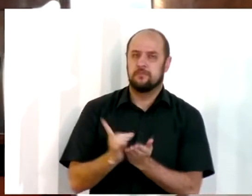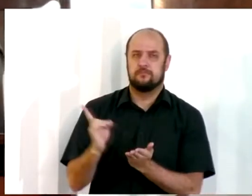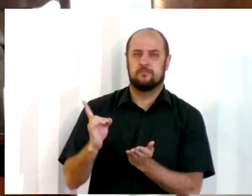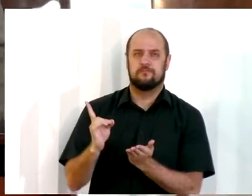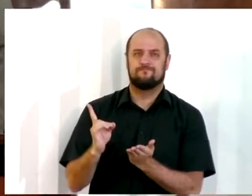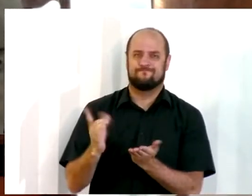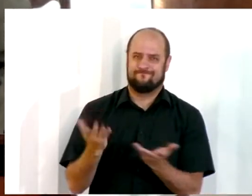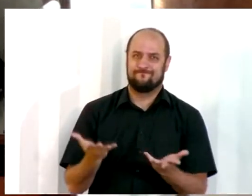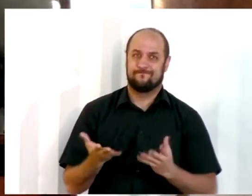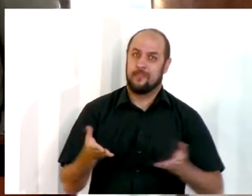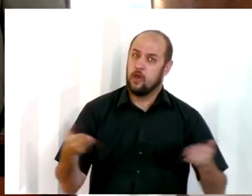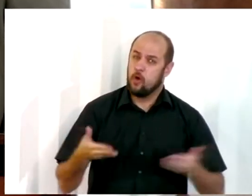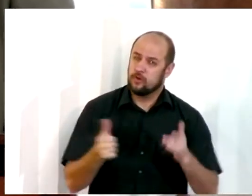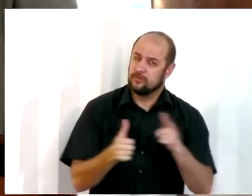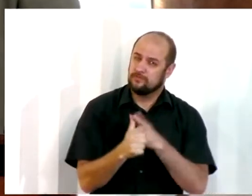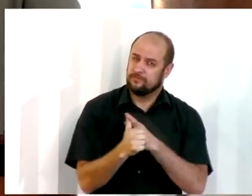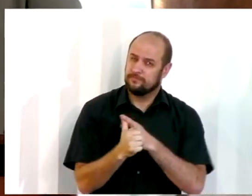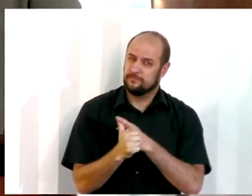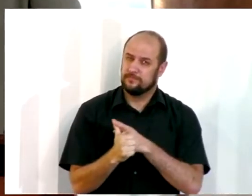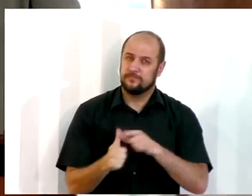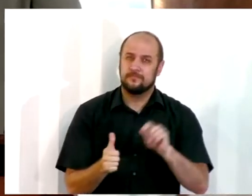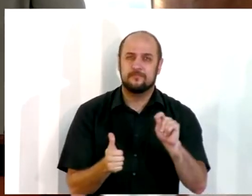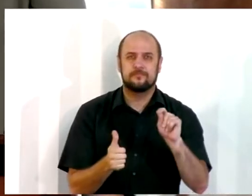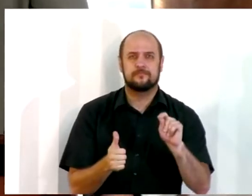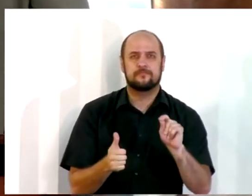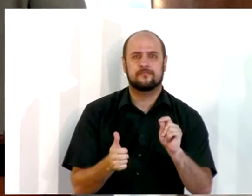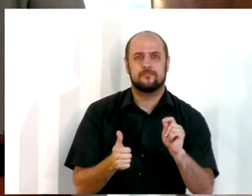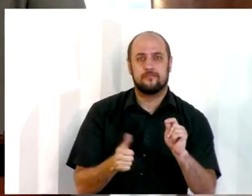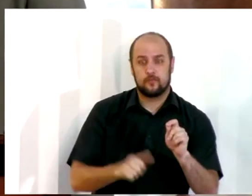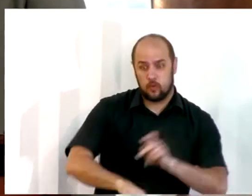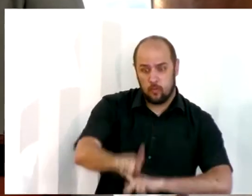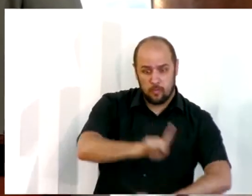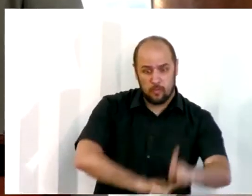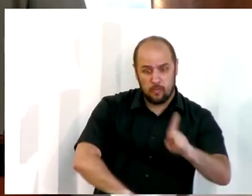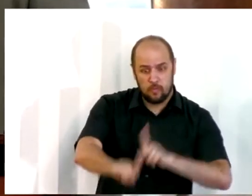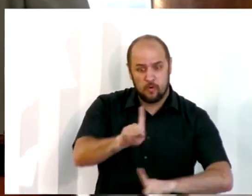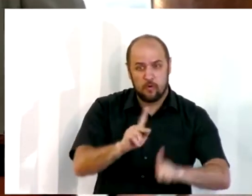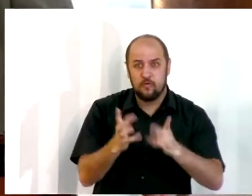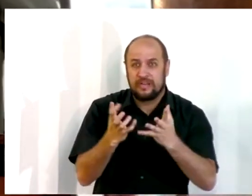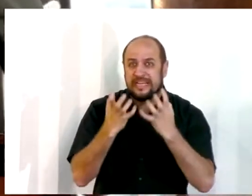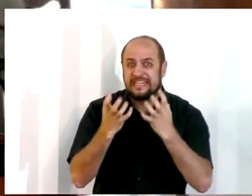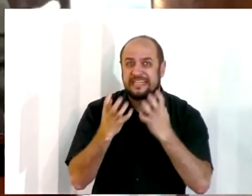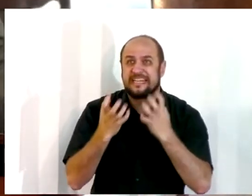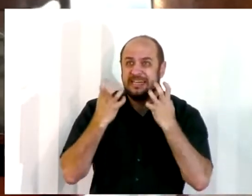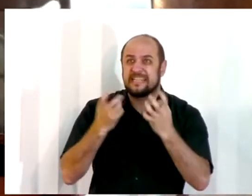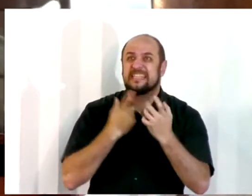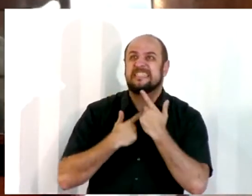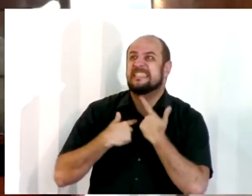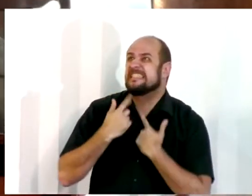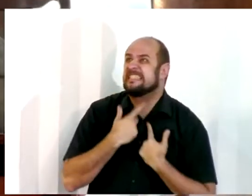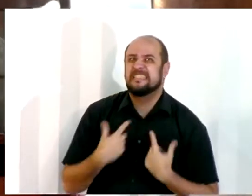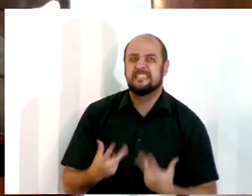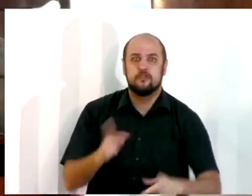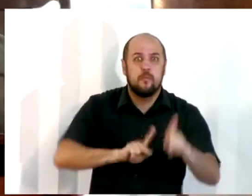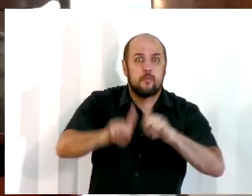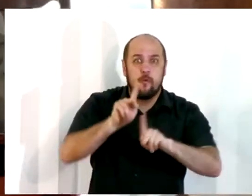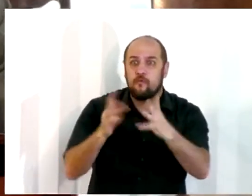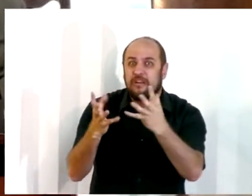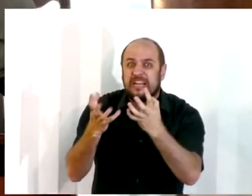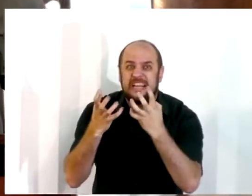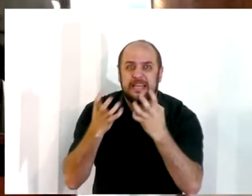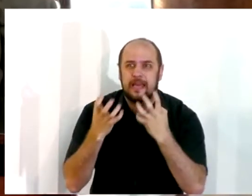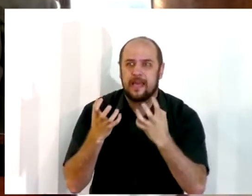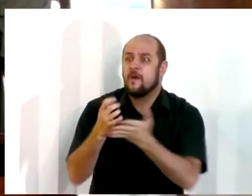quero mostrar para os irmãos dessa noite é a sede do povo por ouvir a palavra. O povo é que pediu para Esdras,